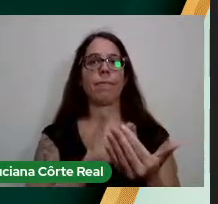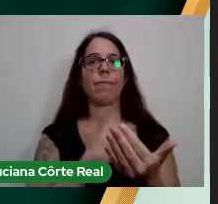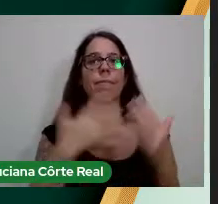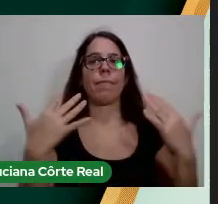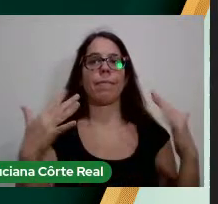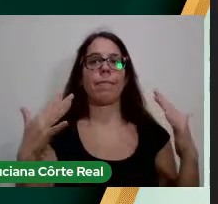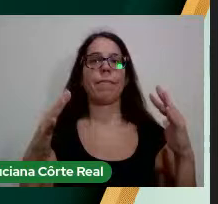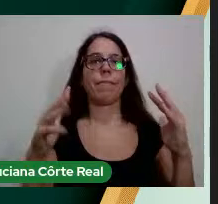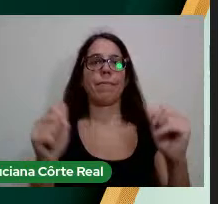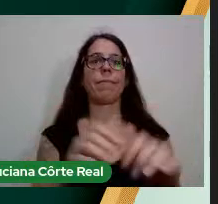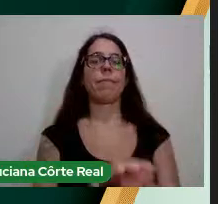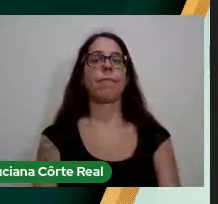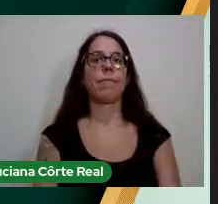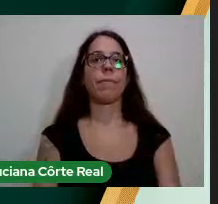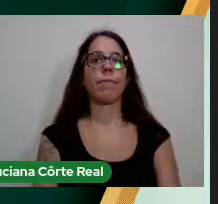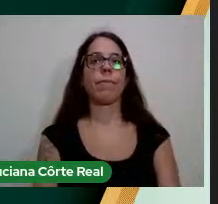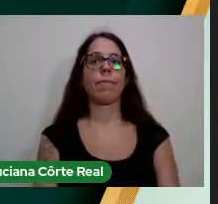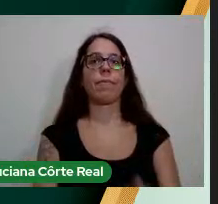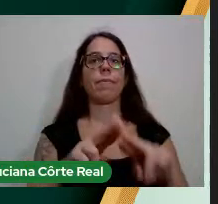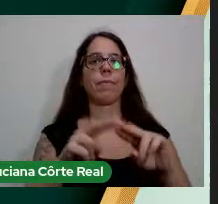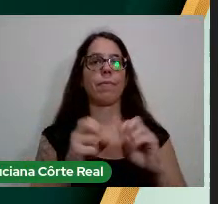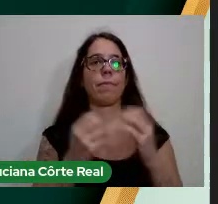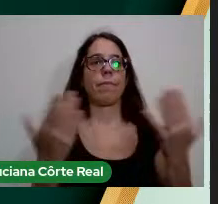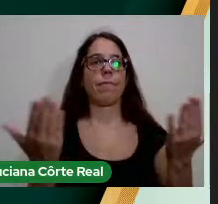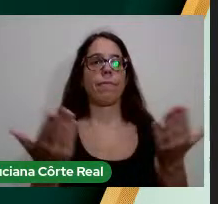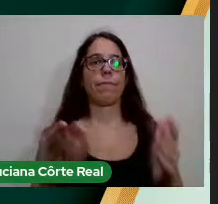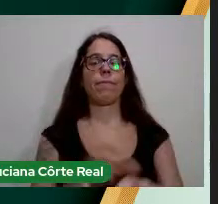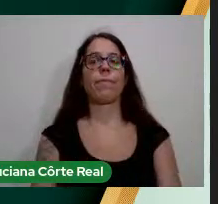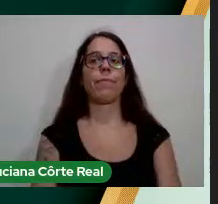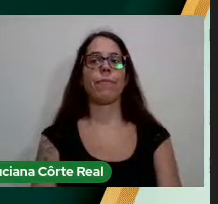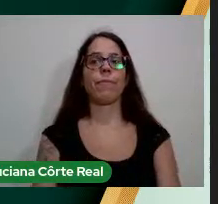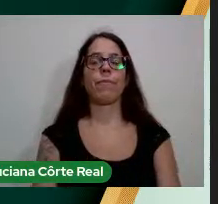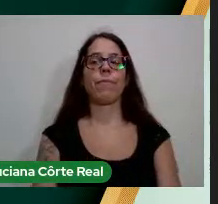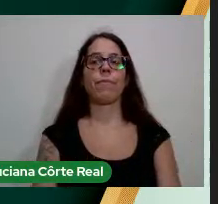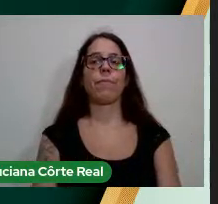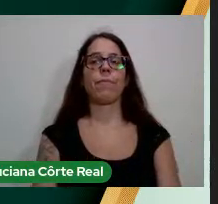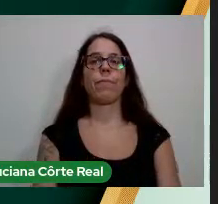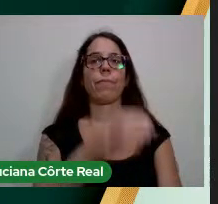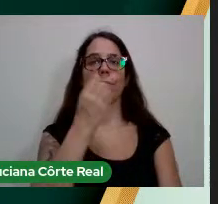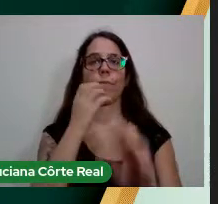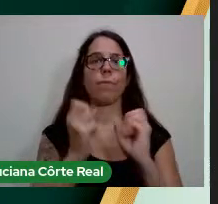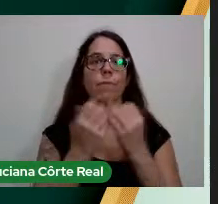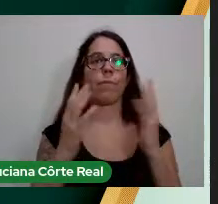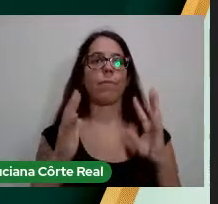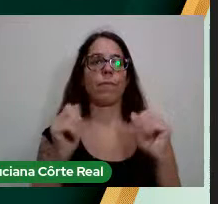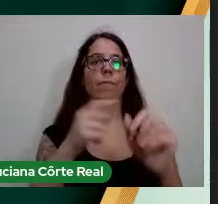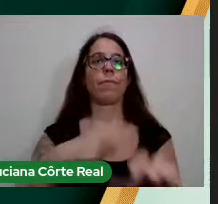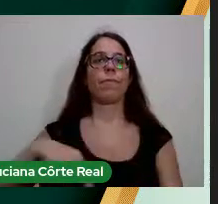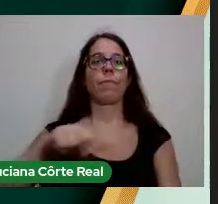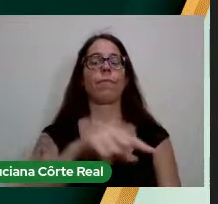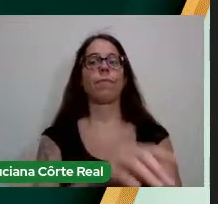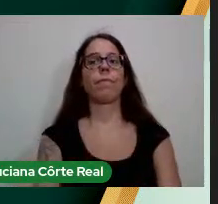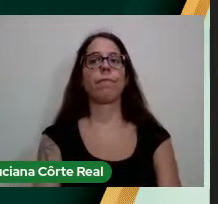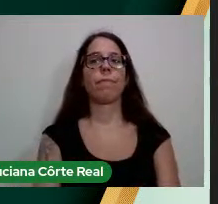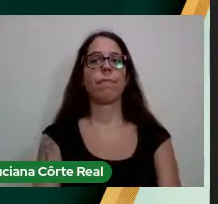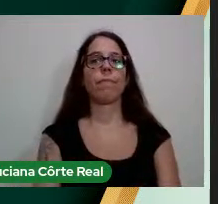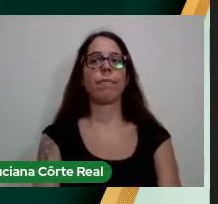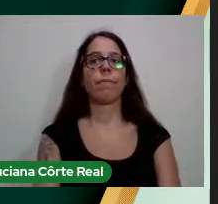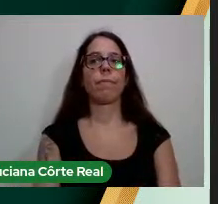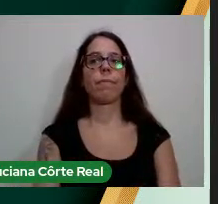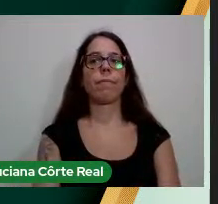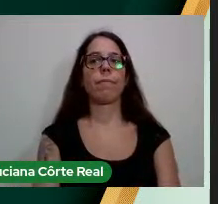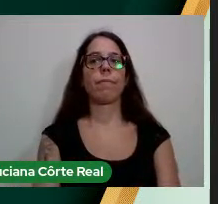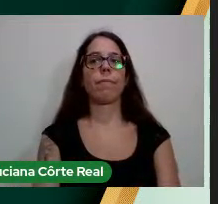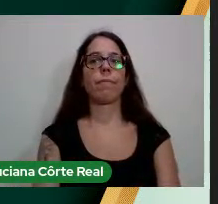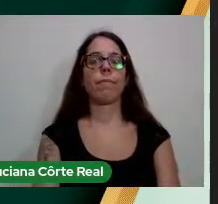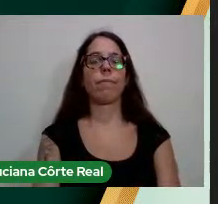parabéns a todos pelo evento, e um bom evento para todos nós. A